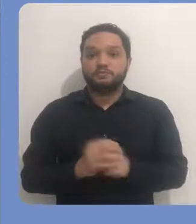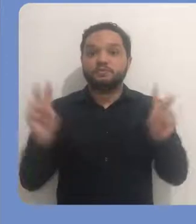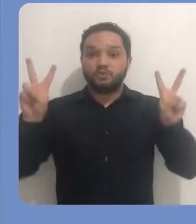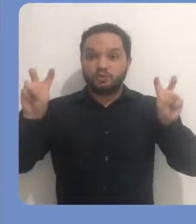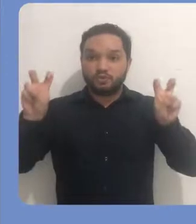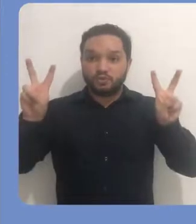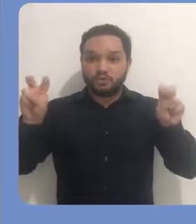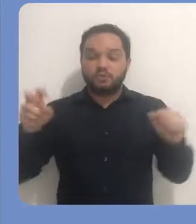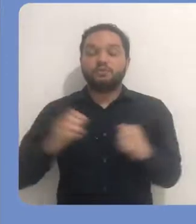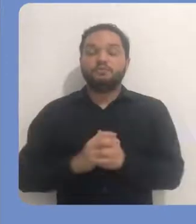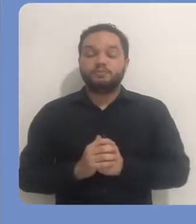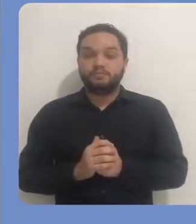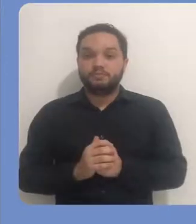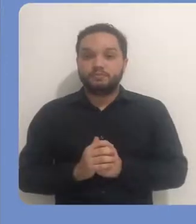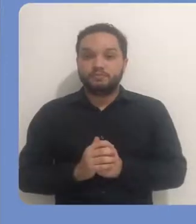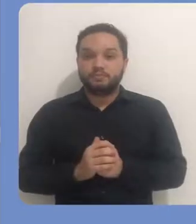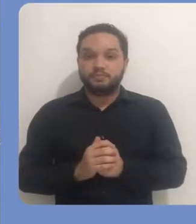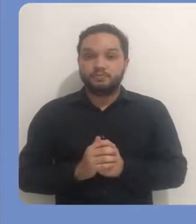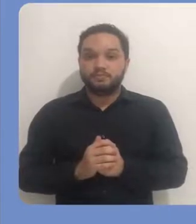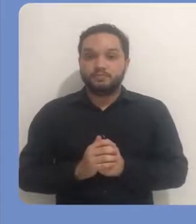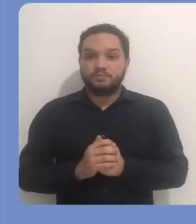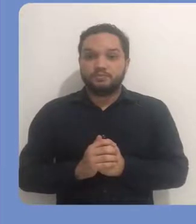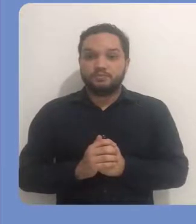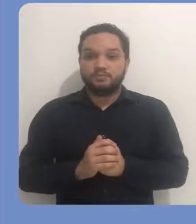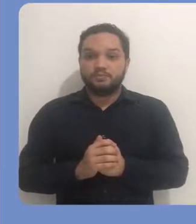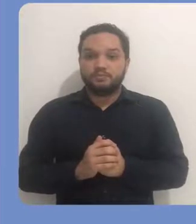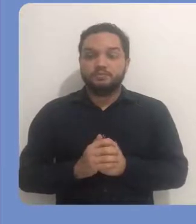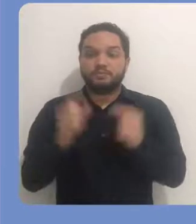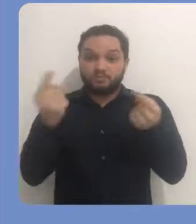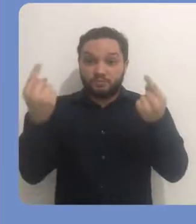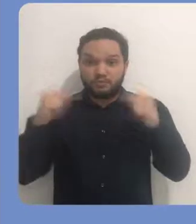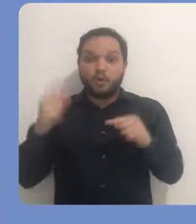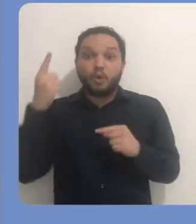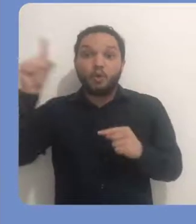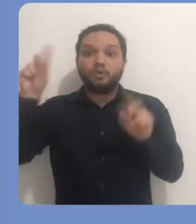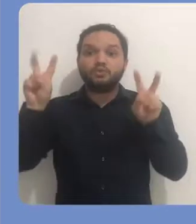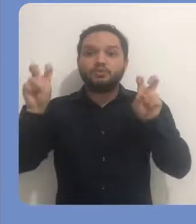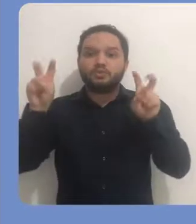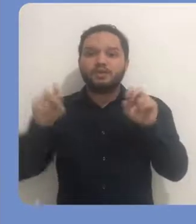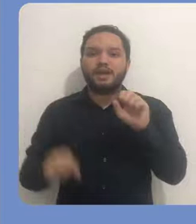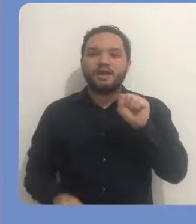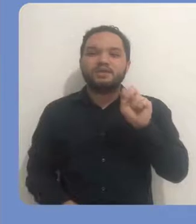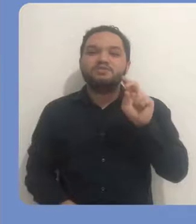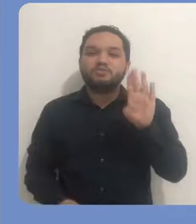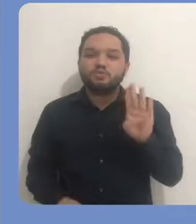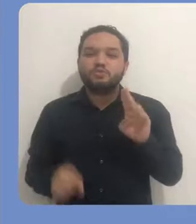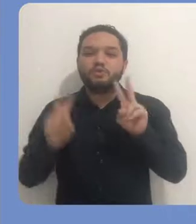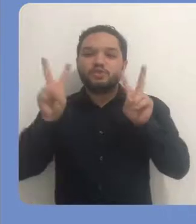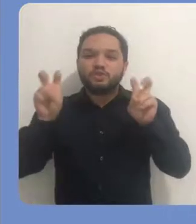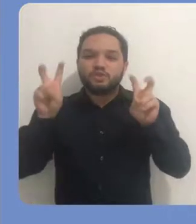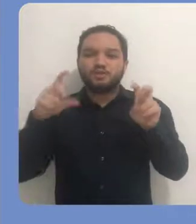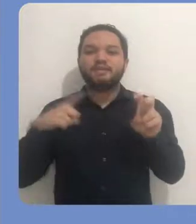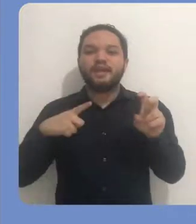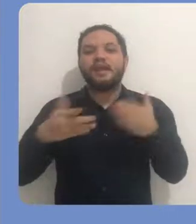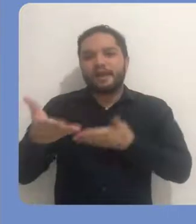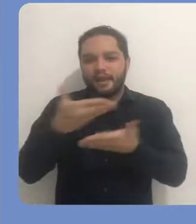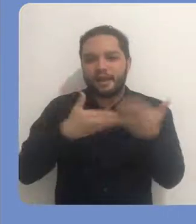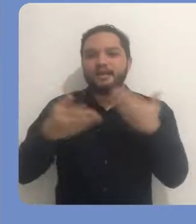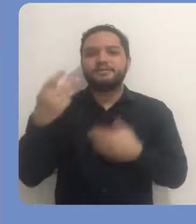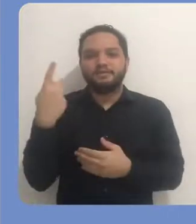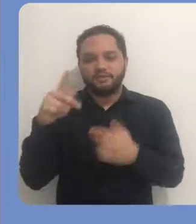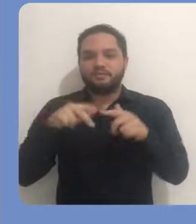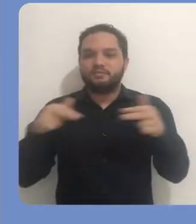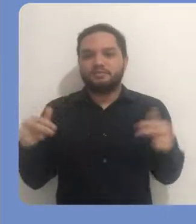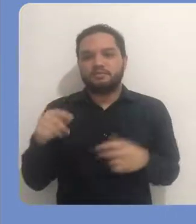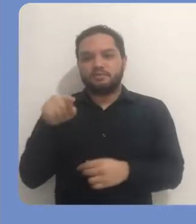do título da obra. O campo de Outro título são os subtítulos relacionados à sua obra. O